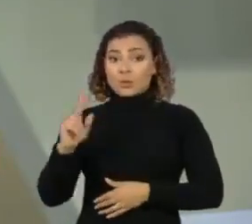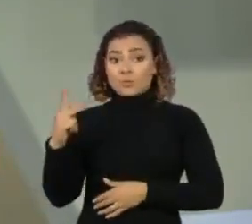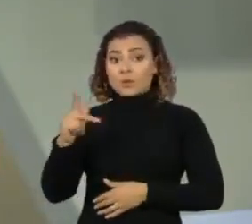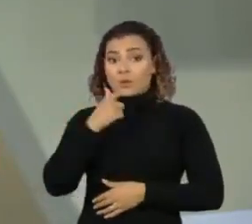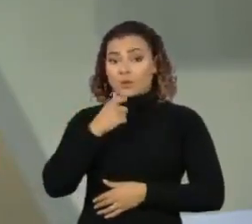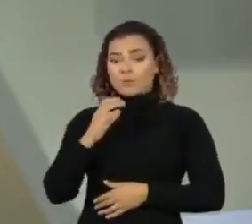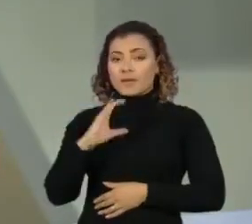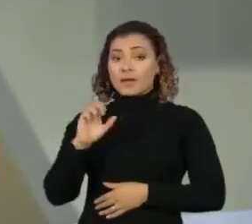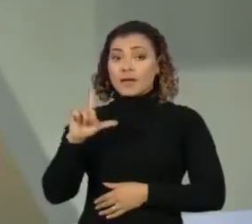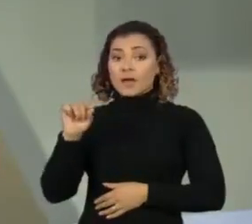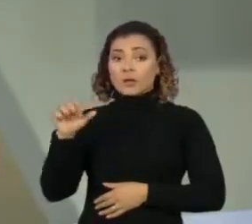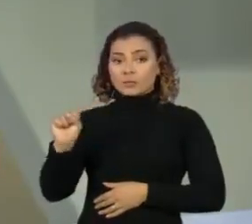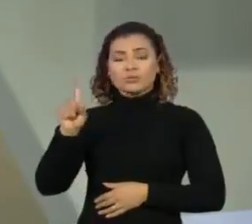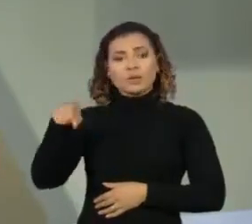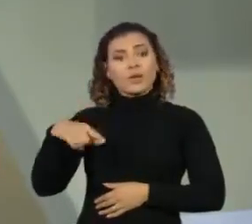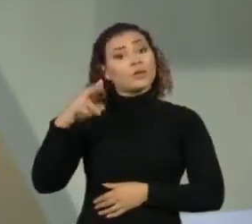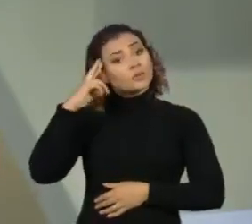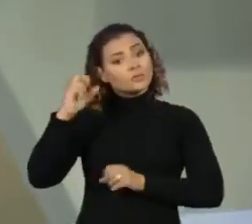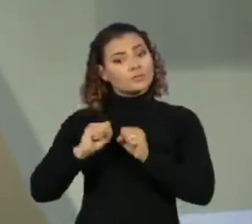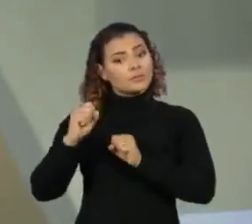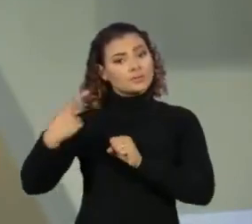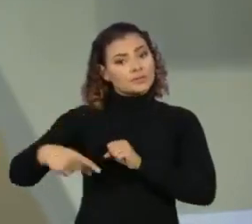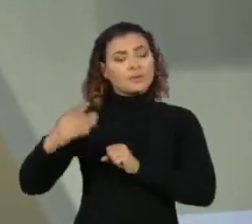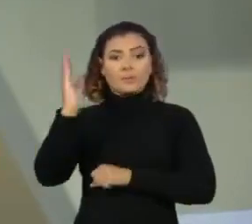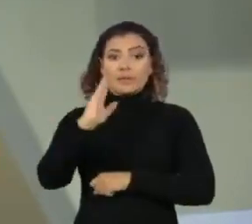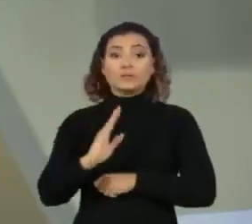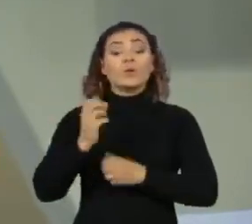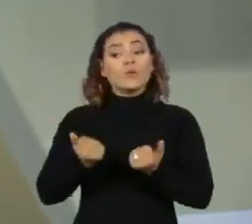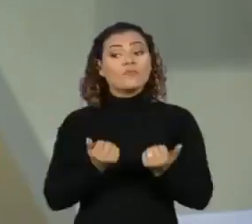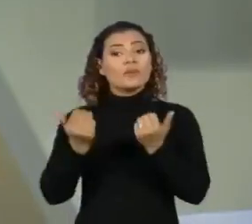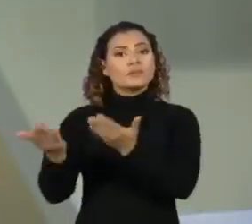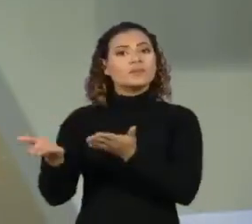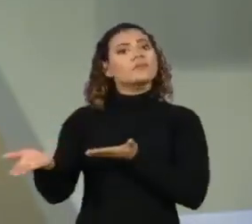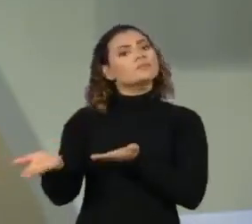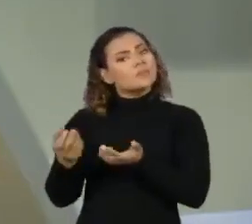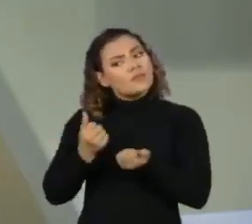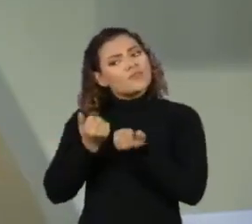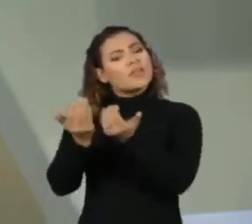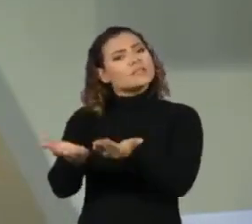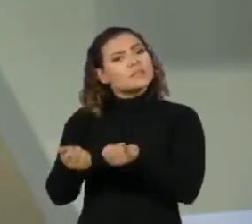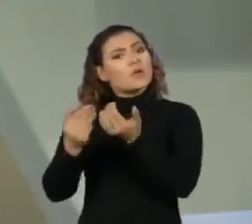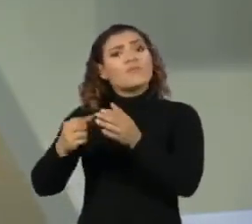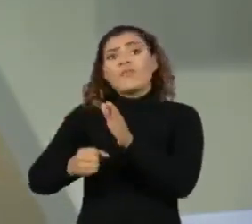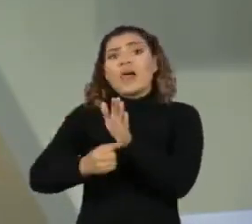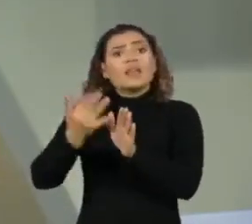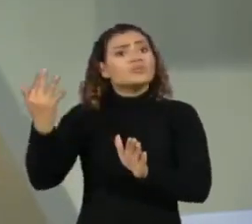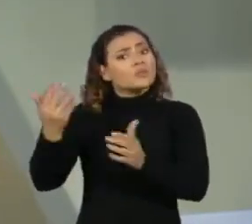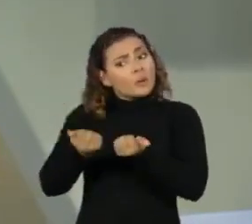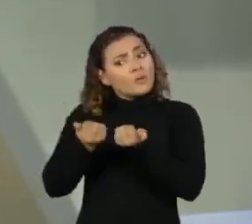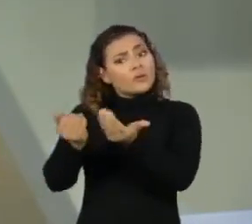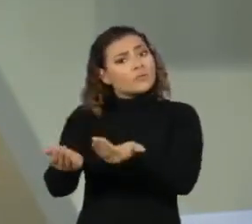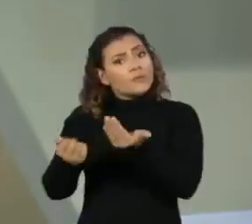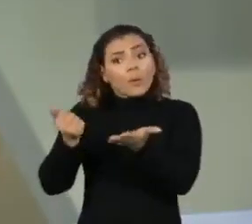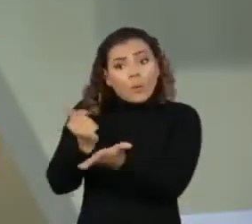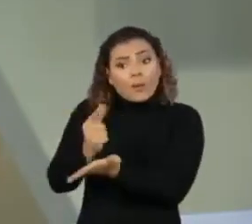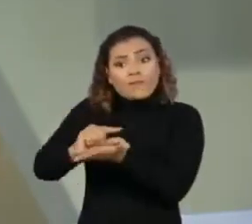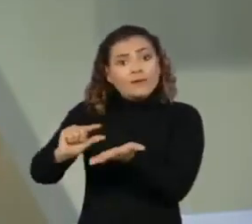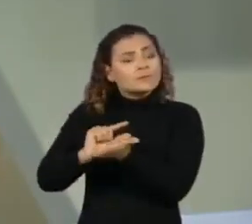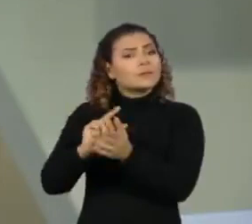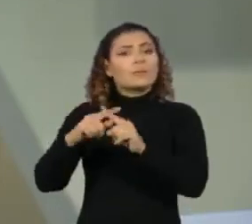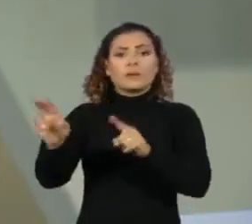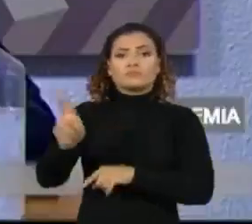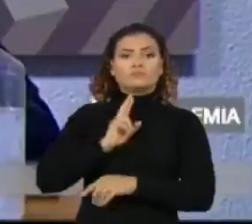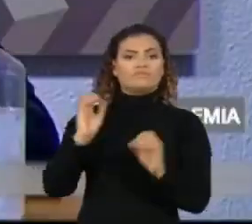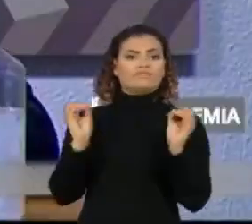presidente da empresa no Brasil quando a farmacêutica ofereceu repetidamente ao governo a compra de vacinas, mas não houve